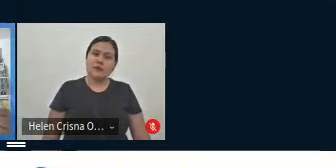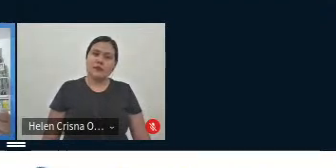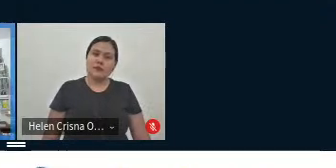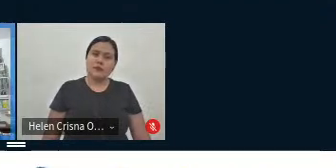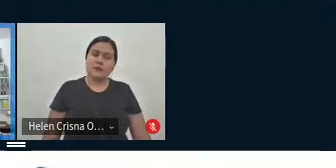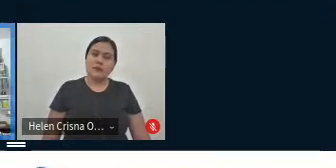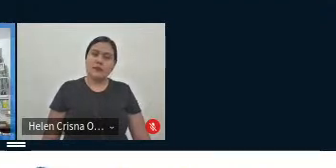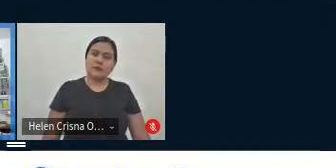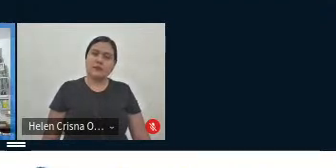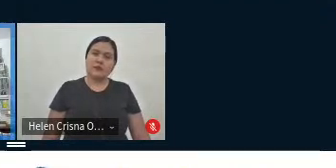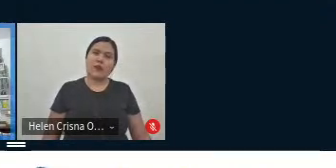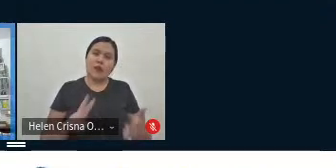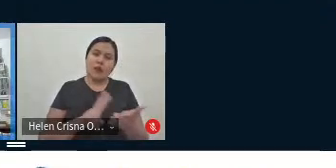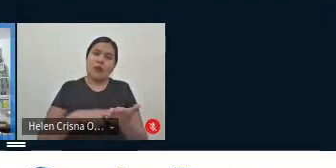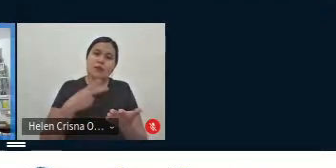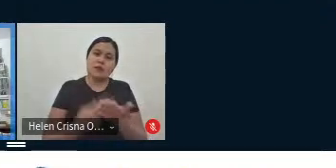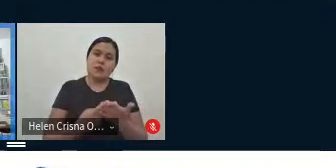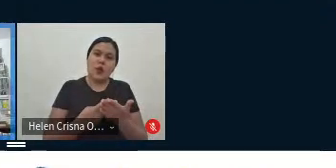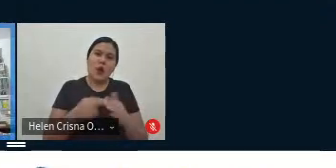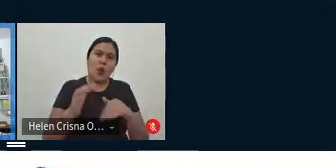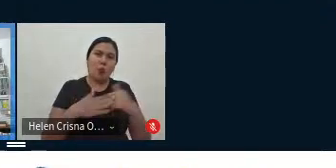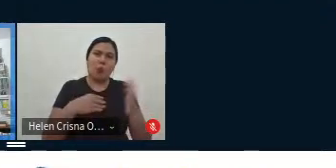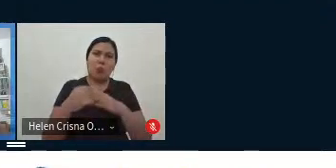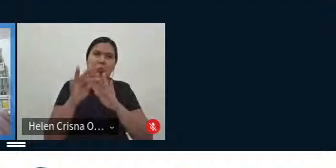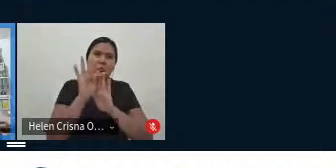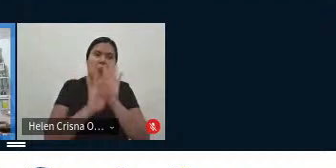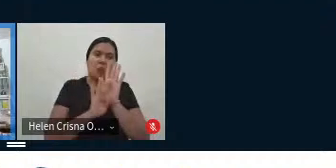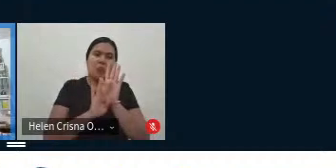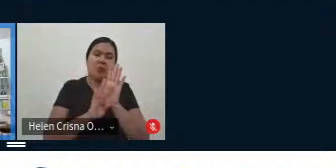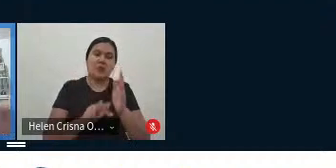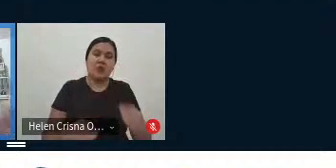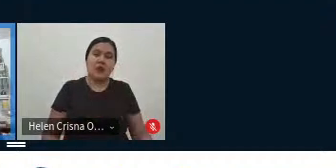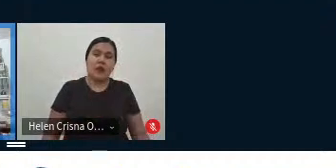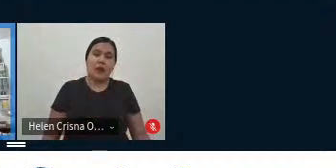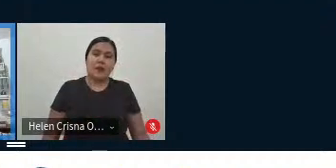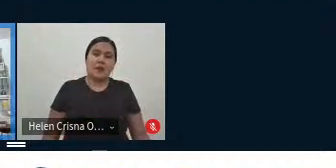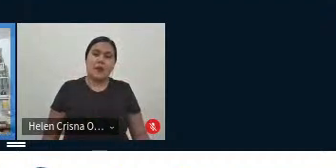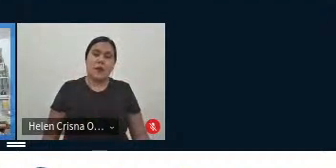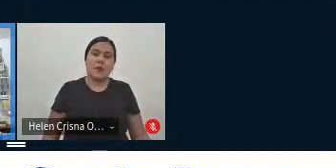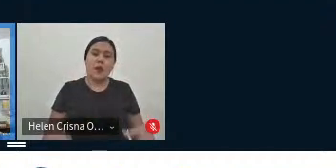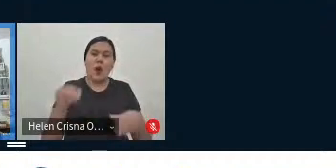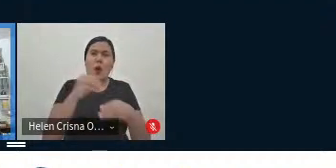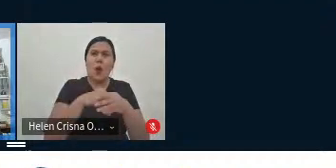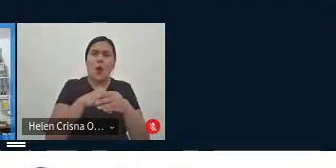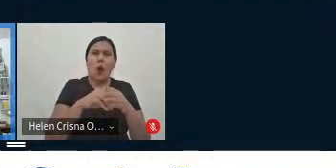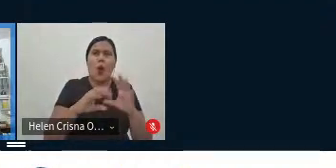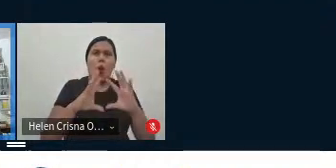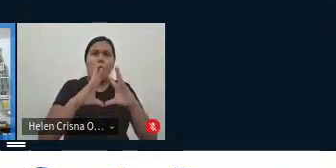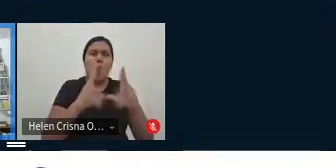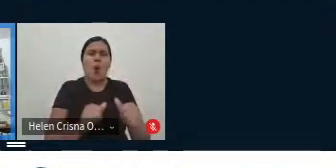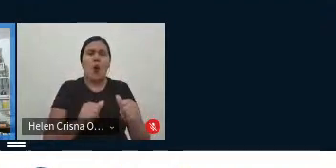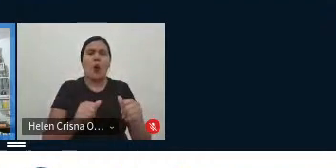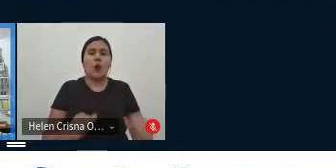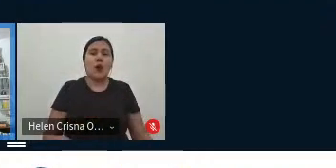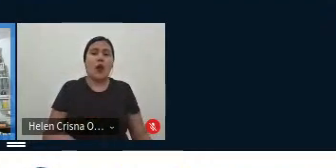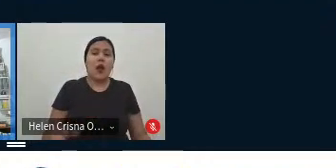A tradução de qualquer texto, eu acredito que essa recomposição e essa composição o tempo todo, até você chegar numa